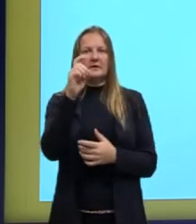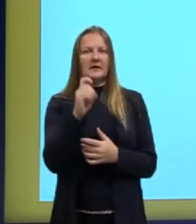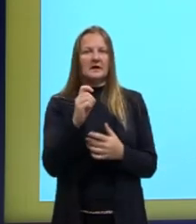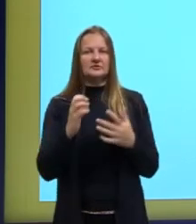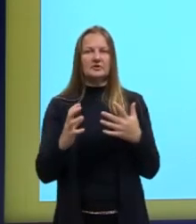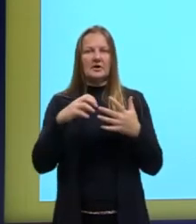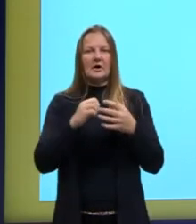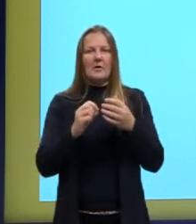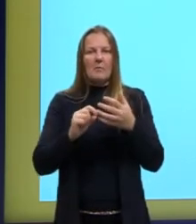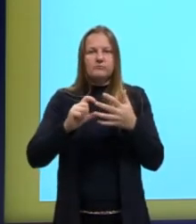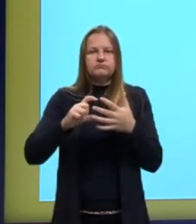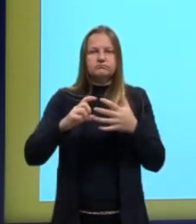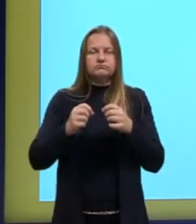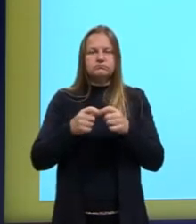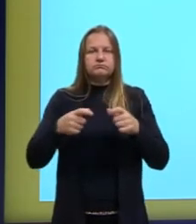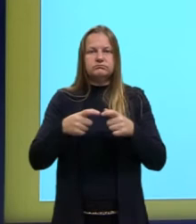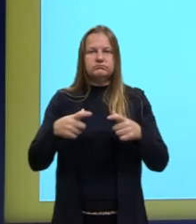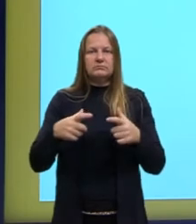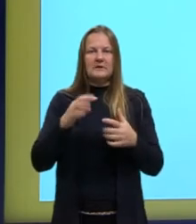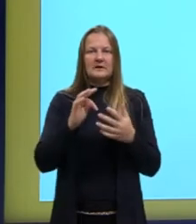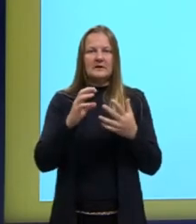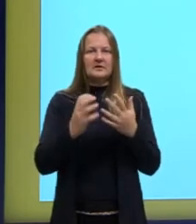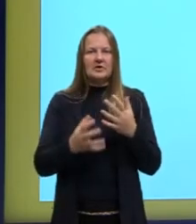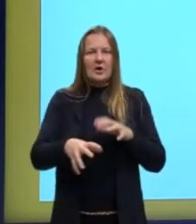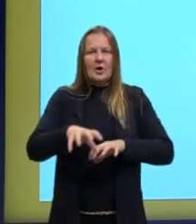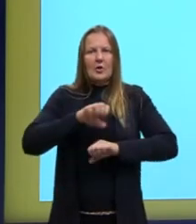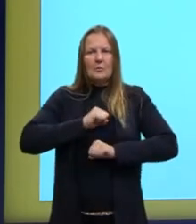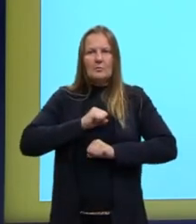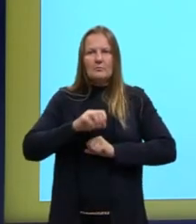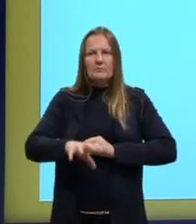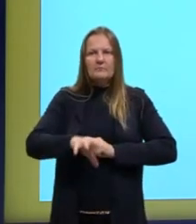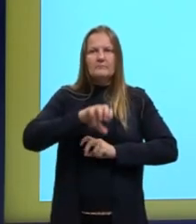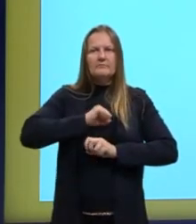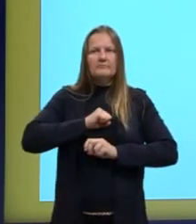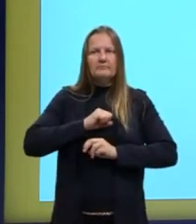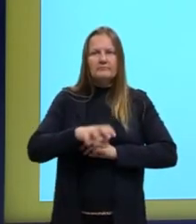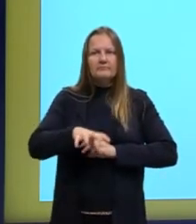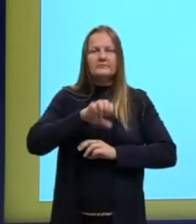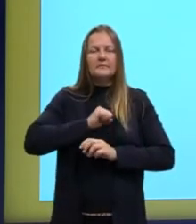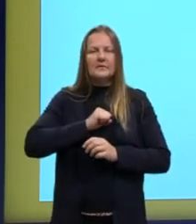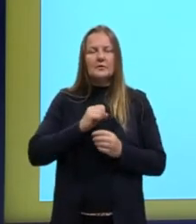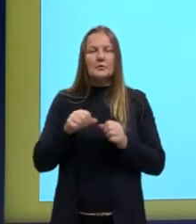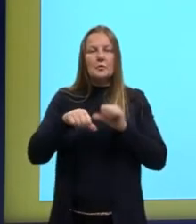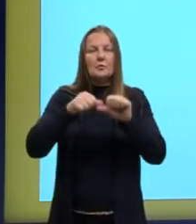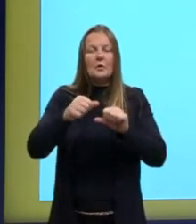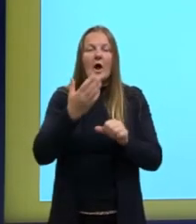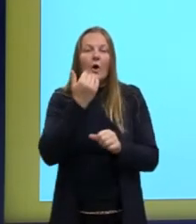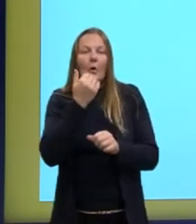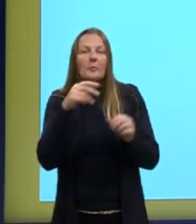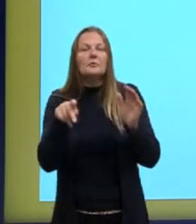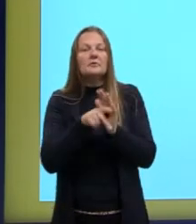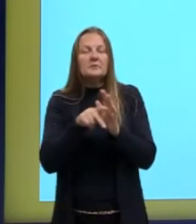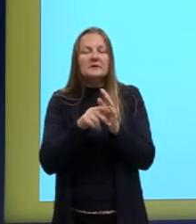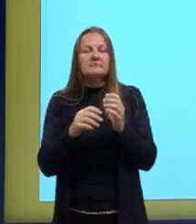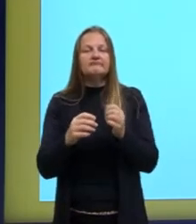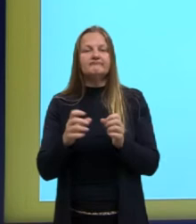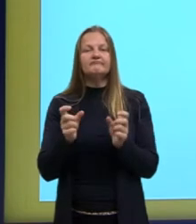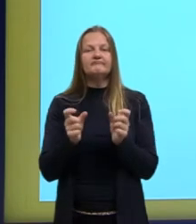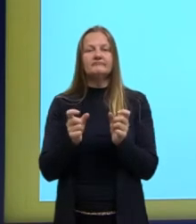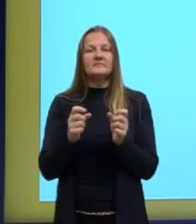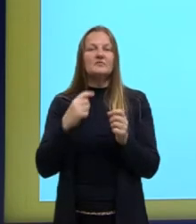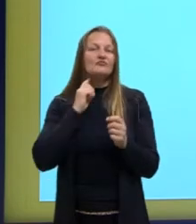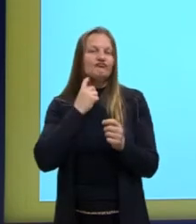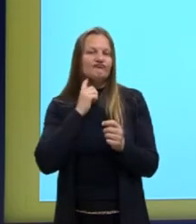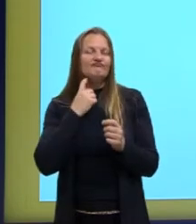vai aumentando, porque tanto eles absorvem do ambiente, quanto eles absorvem da alimentação. então,